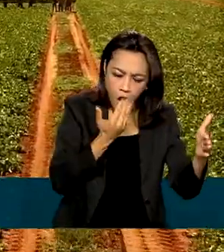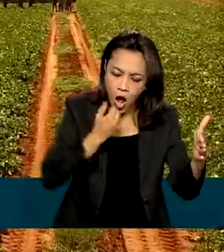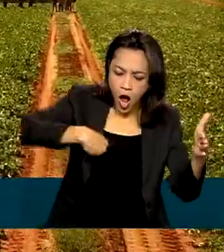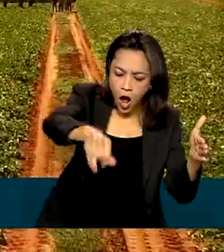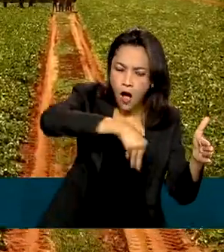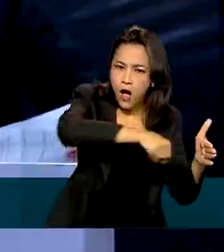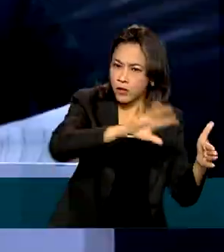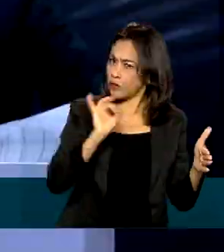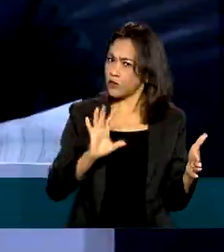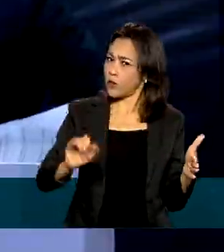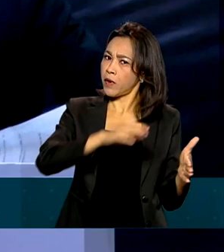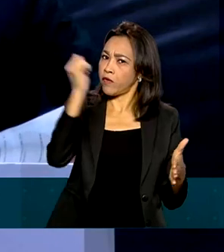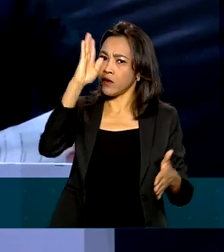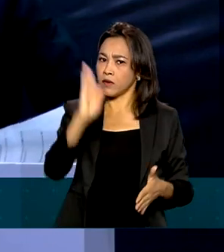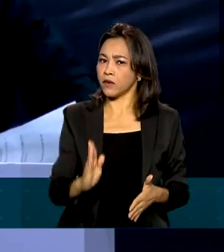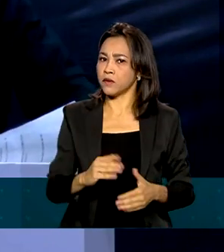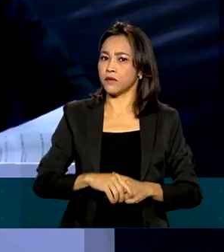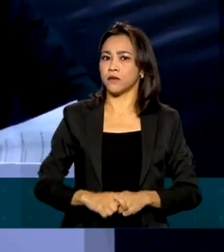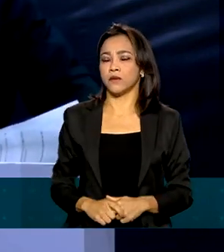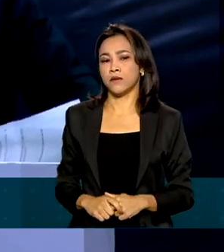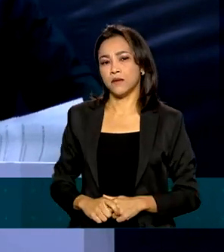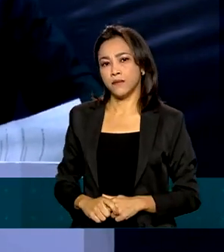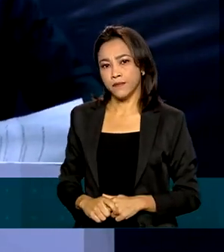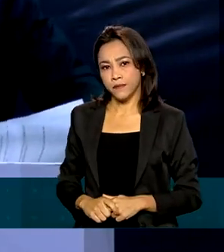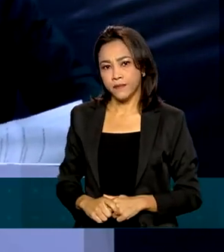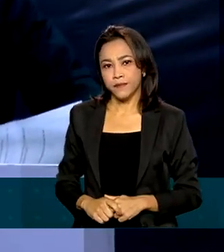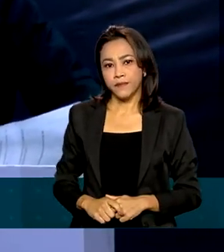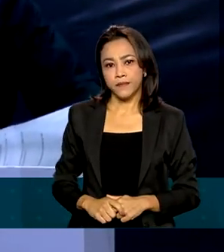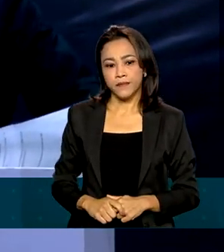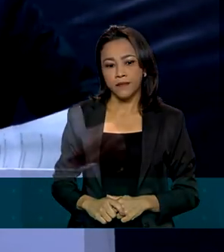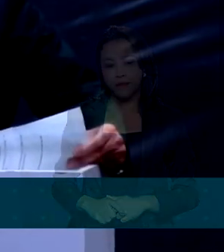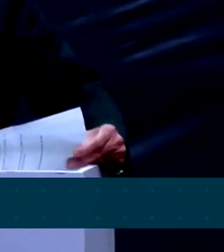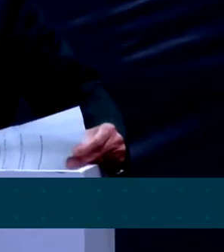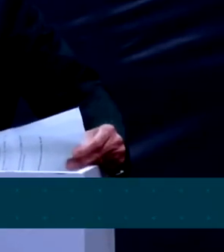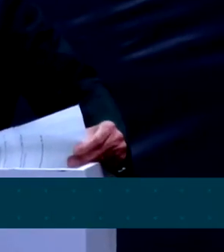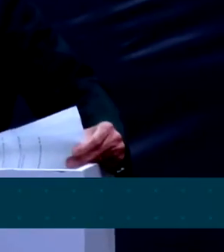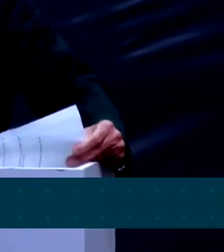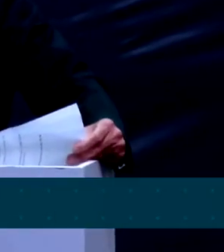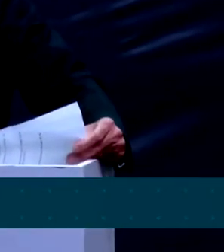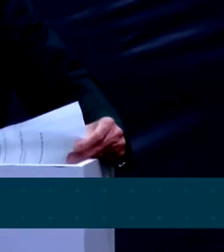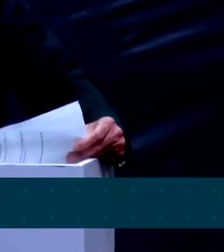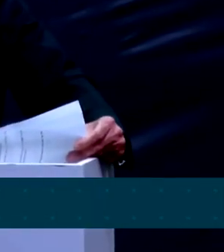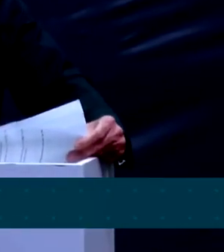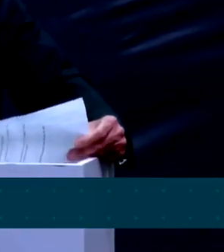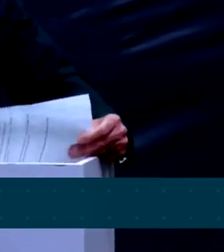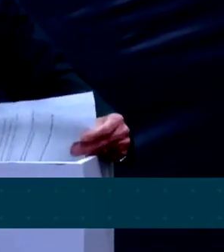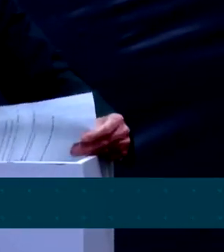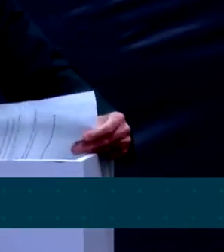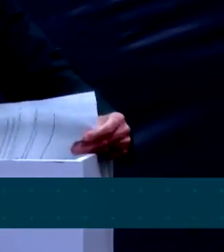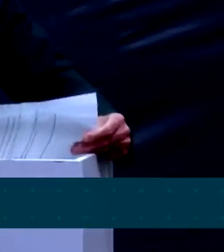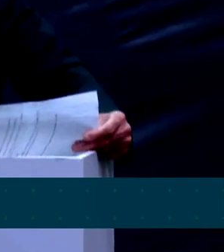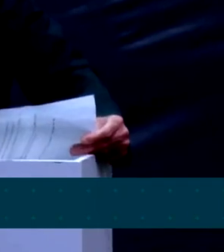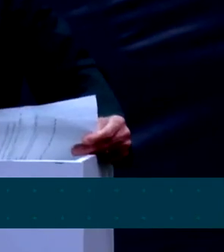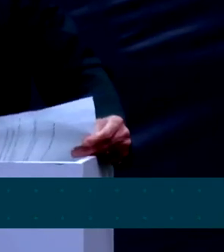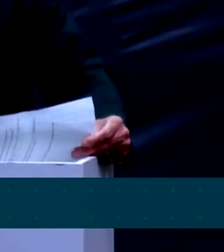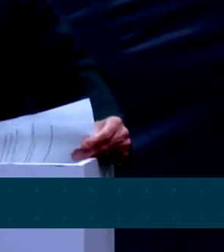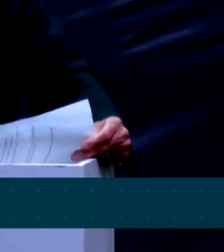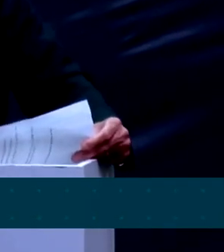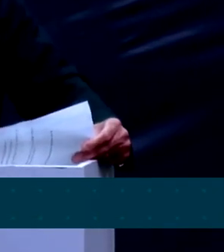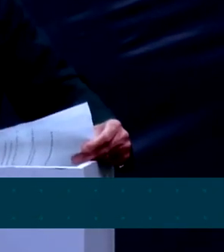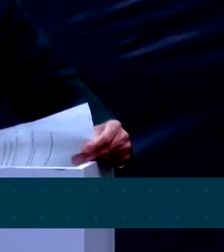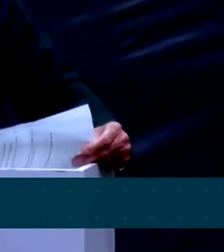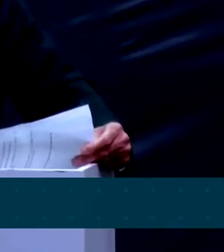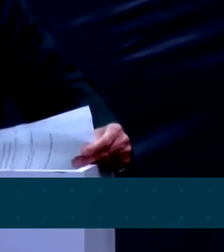mercado interno. A garantia alimentar, a segurança alimentar, qualquer chefe de Estado